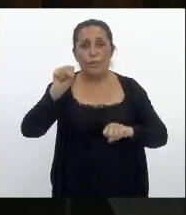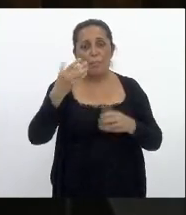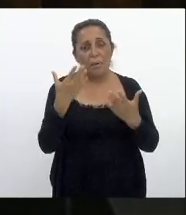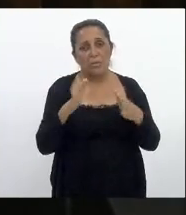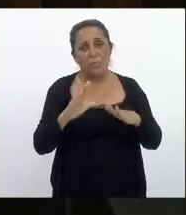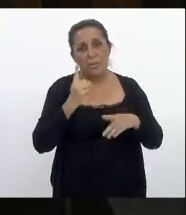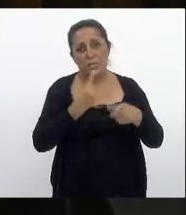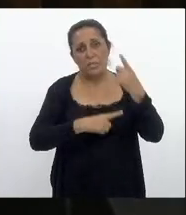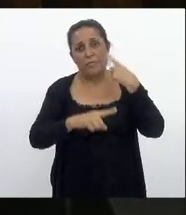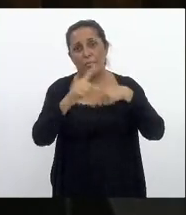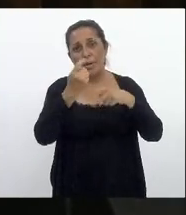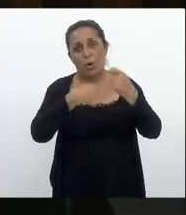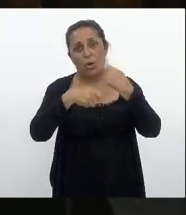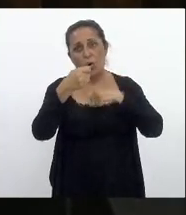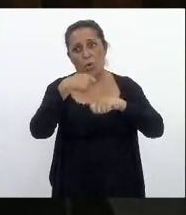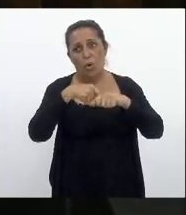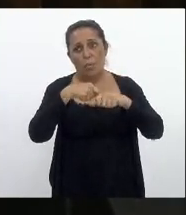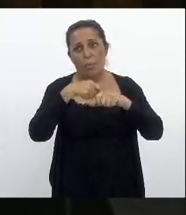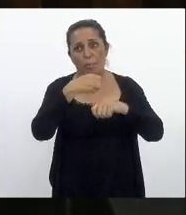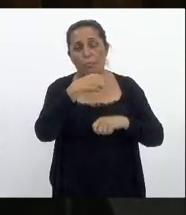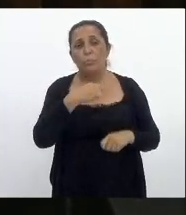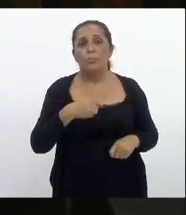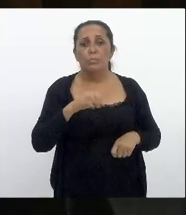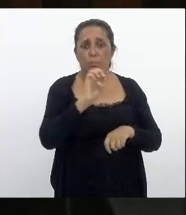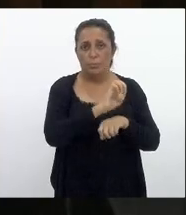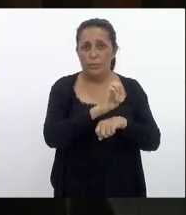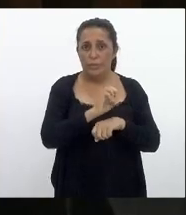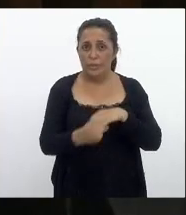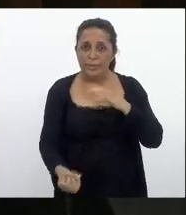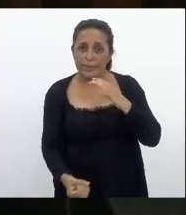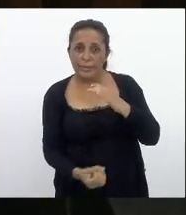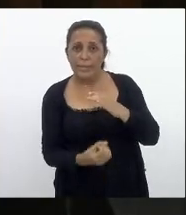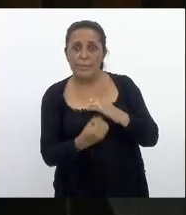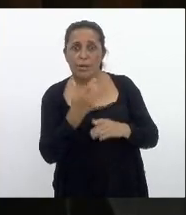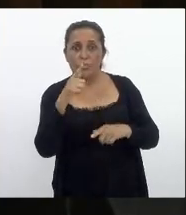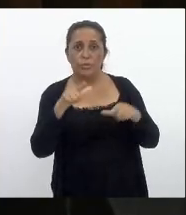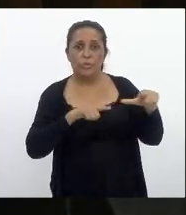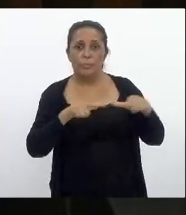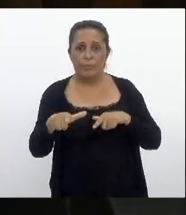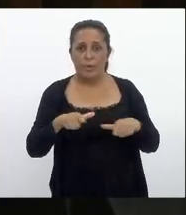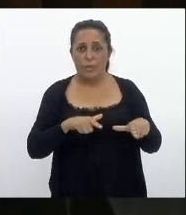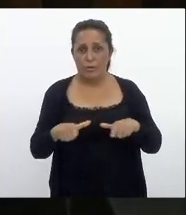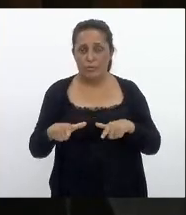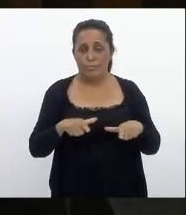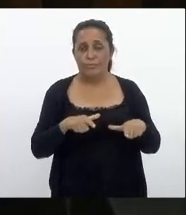desenvolvimento econômico para o estado geraria criação de emprego para o estado